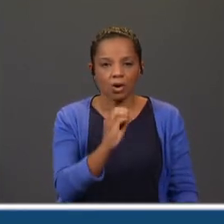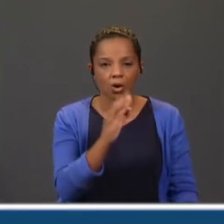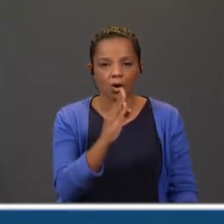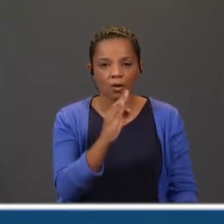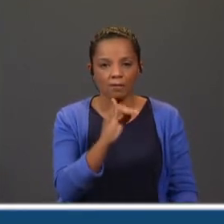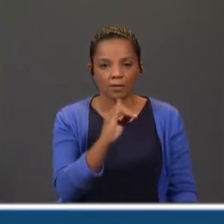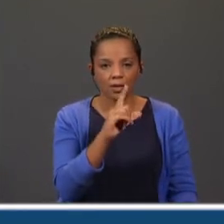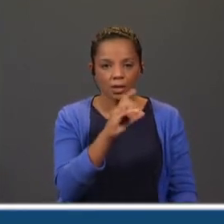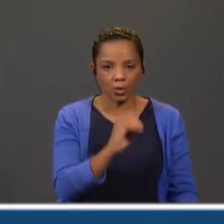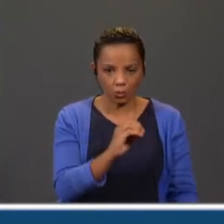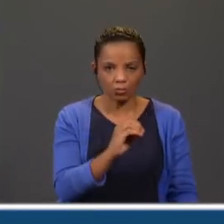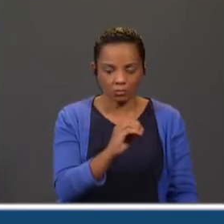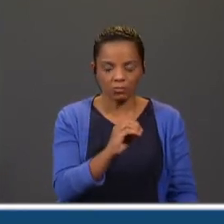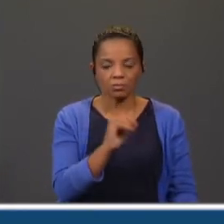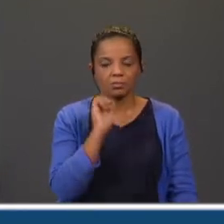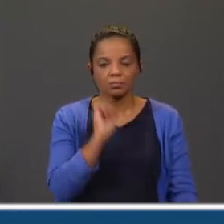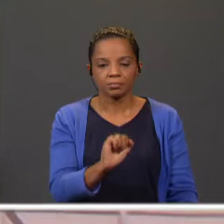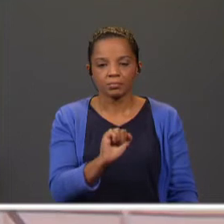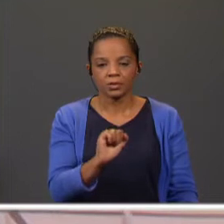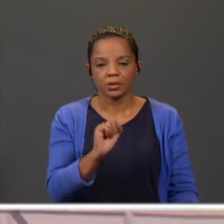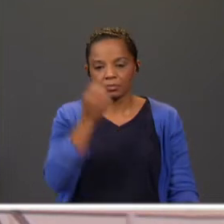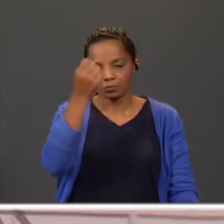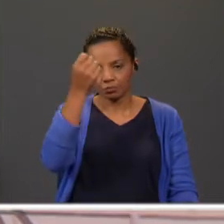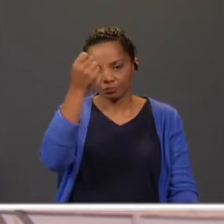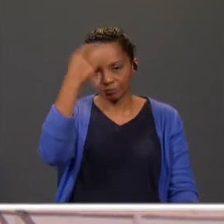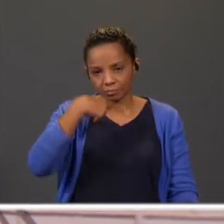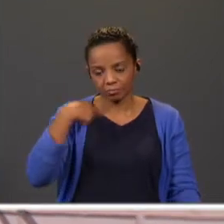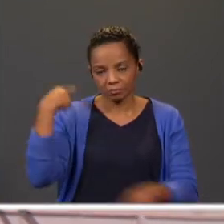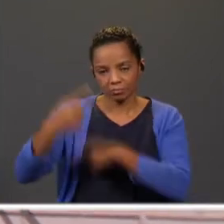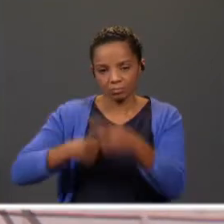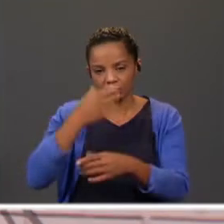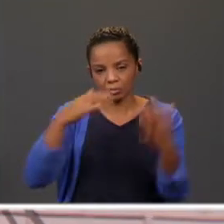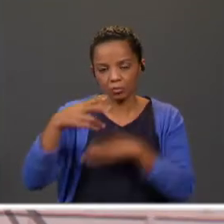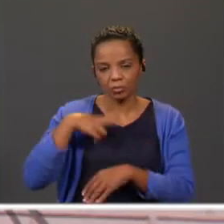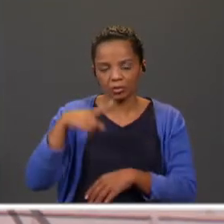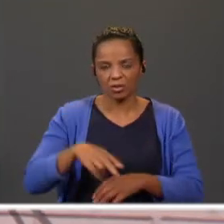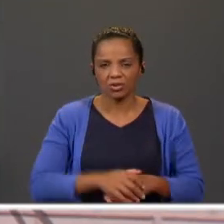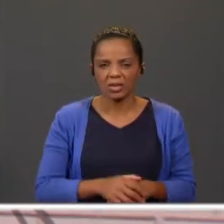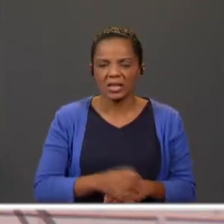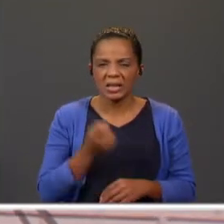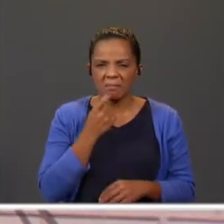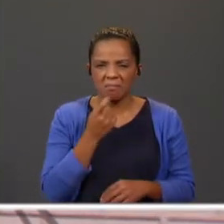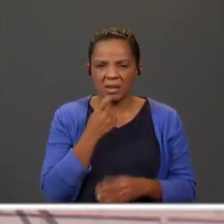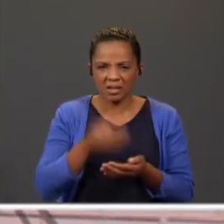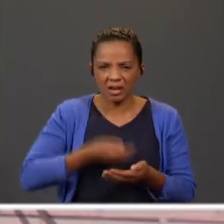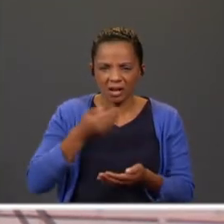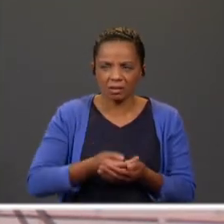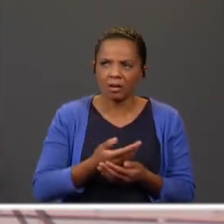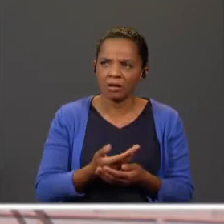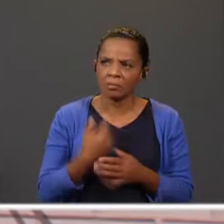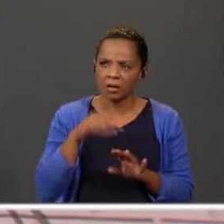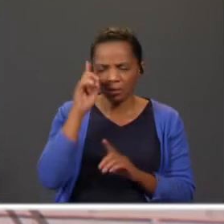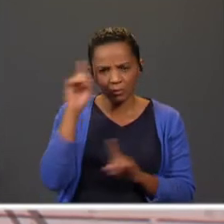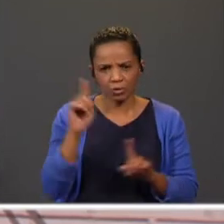E é um conto tradicional do povo português. Eu sei que alguns já disseram o Caldo de Pedra. Mas, professor, há uma zona do nosso